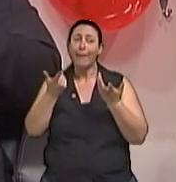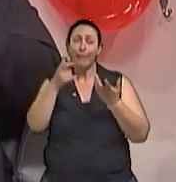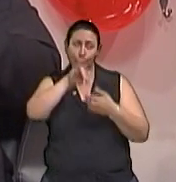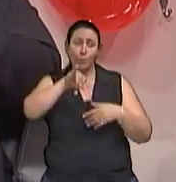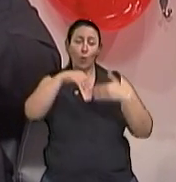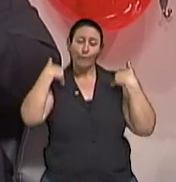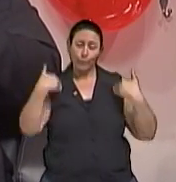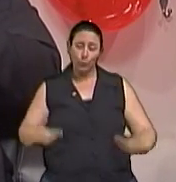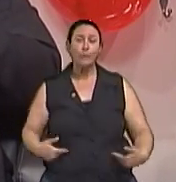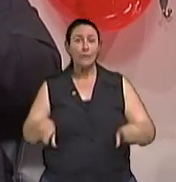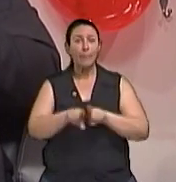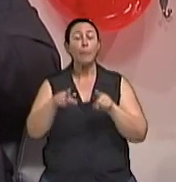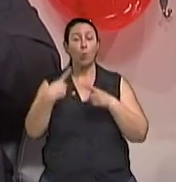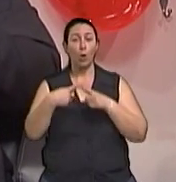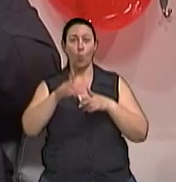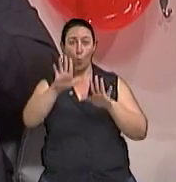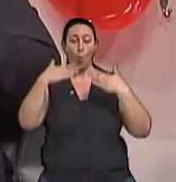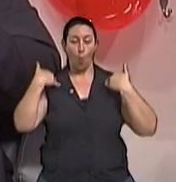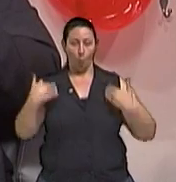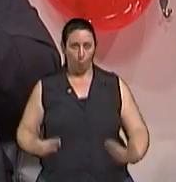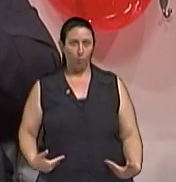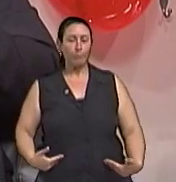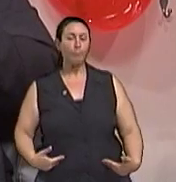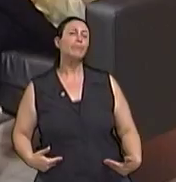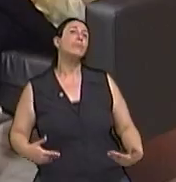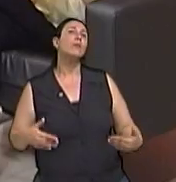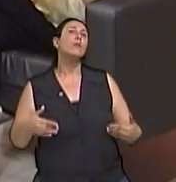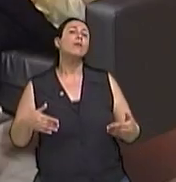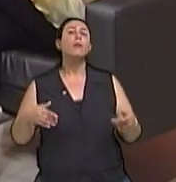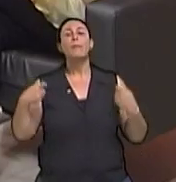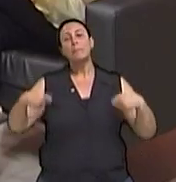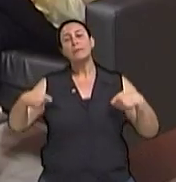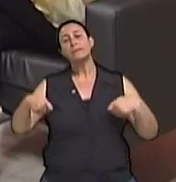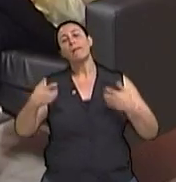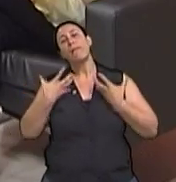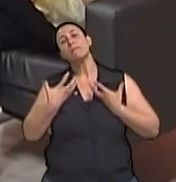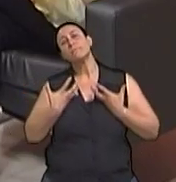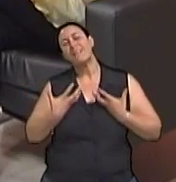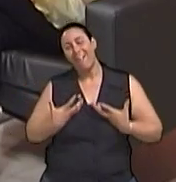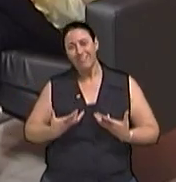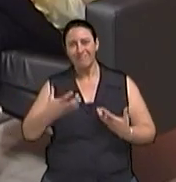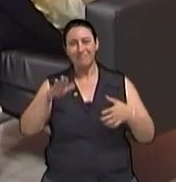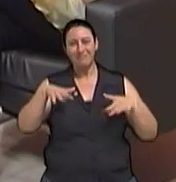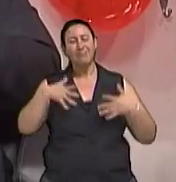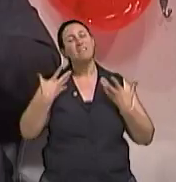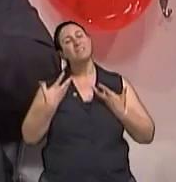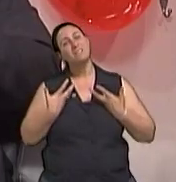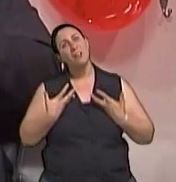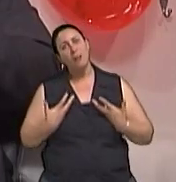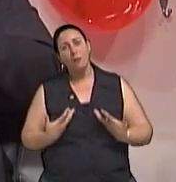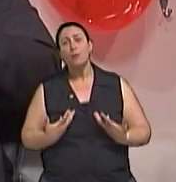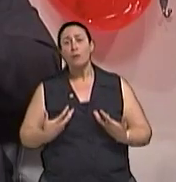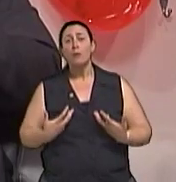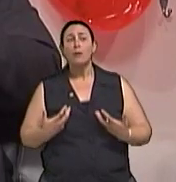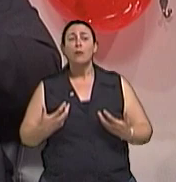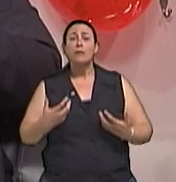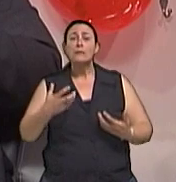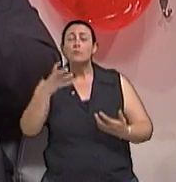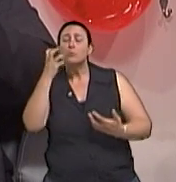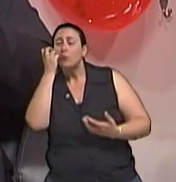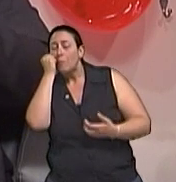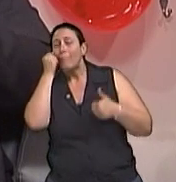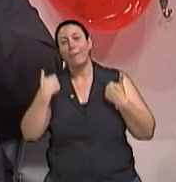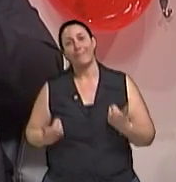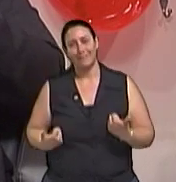né? Porque o organismo, ele, se sentindo cansado, né, ele vai também dormir melhor, né?